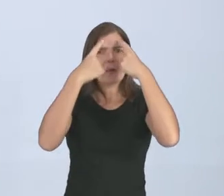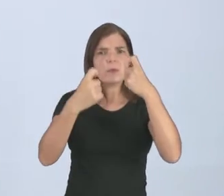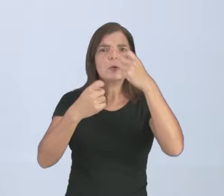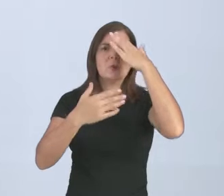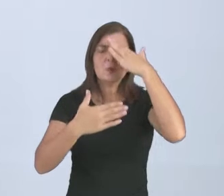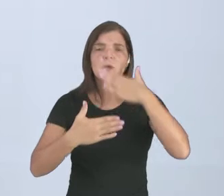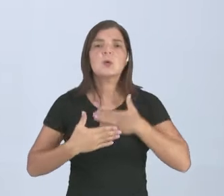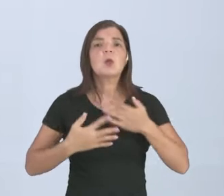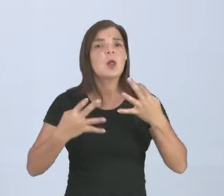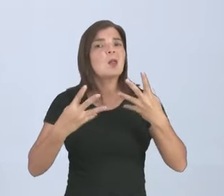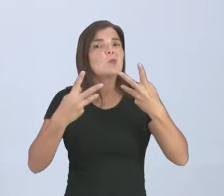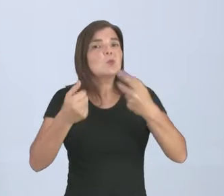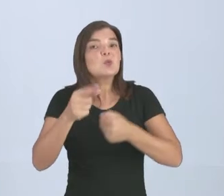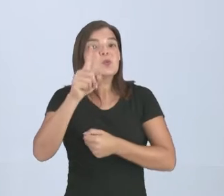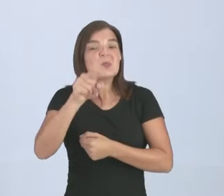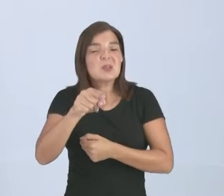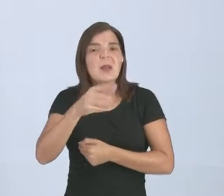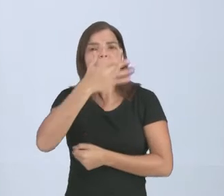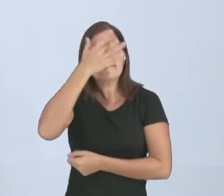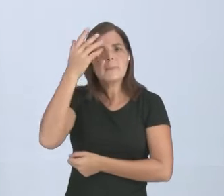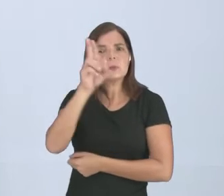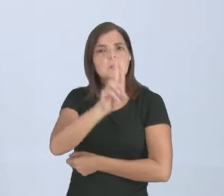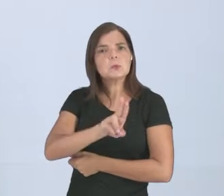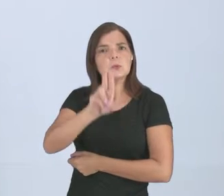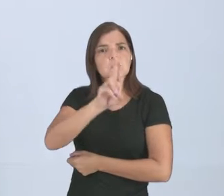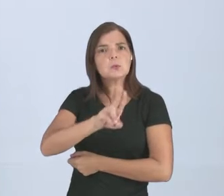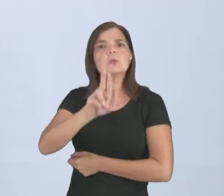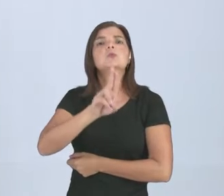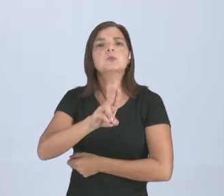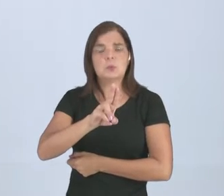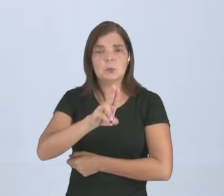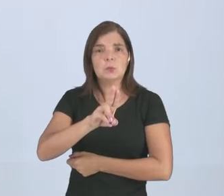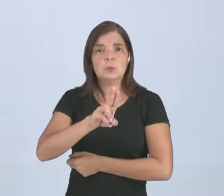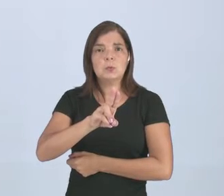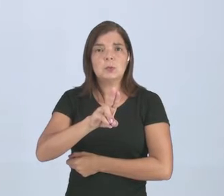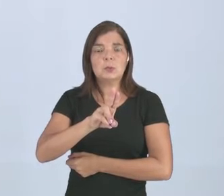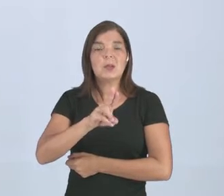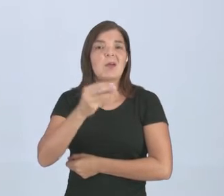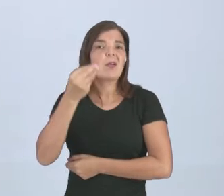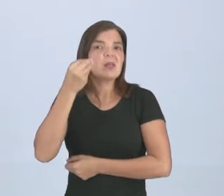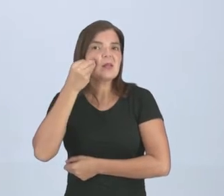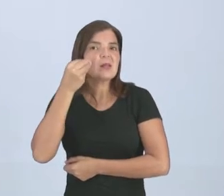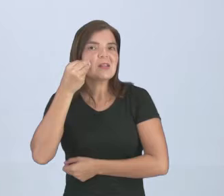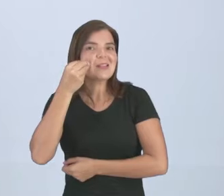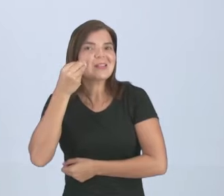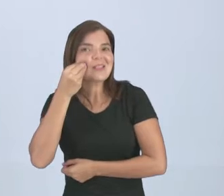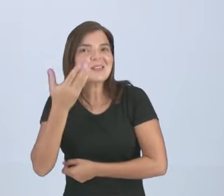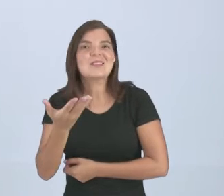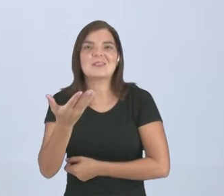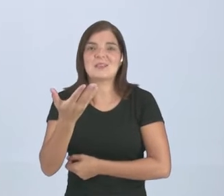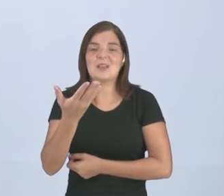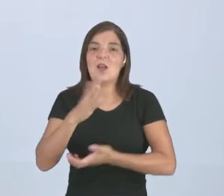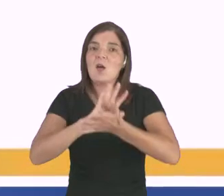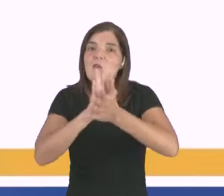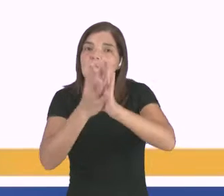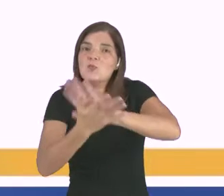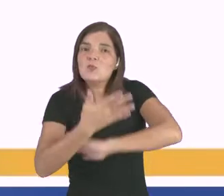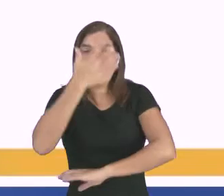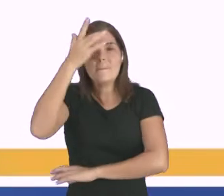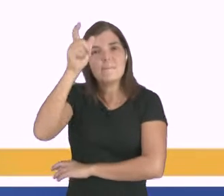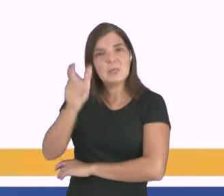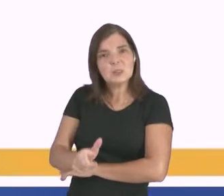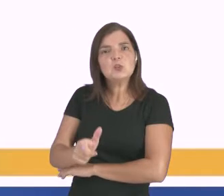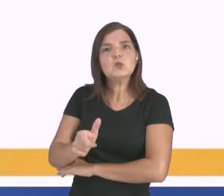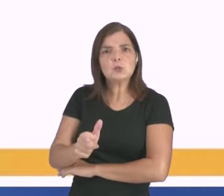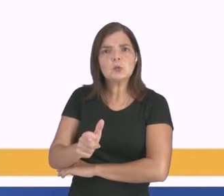todo aquele ato que a pessoa utiliza para tentar anular, tentar acabar com a pessoa, seja,